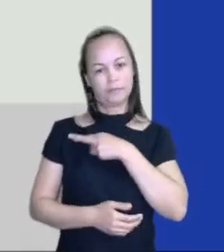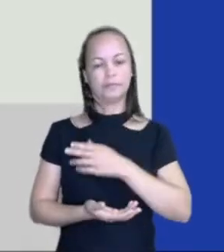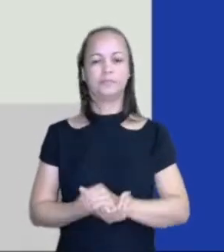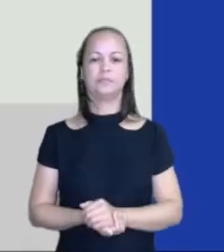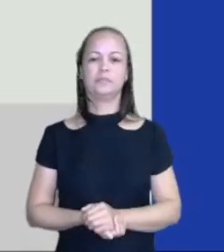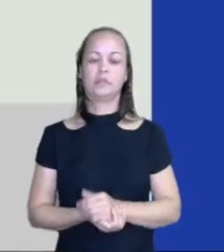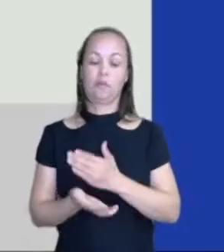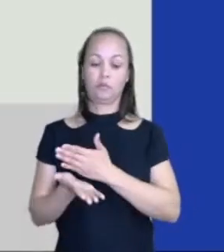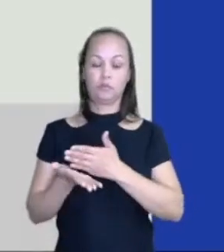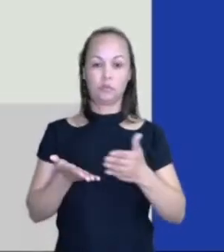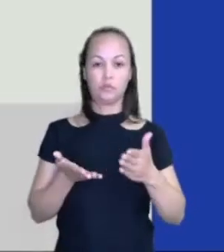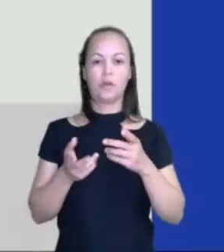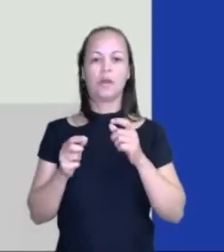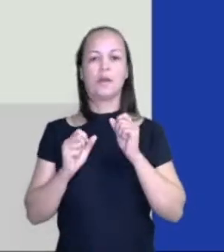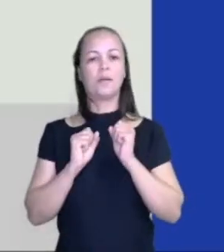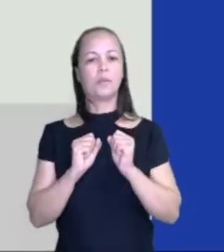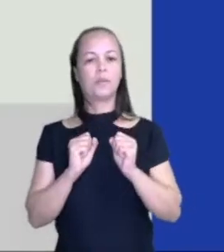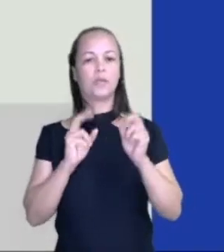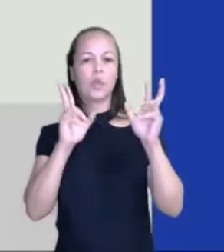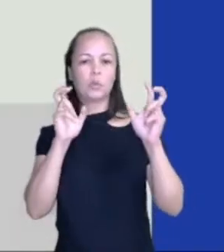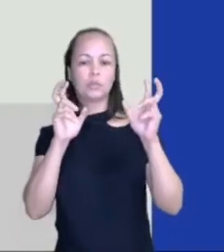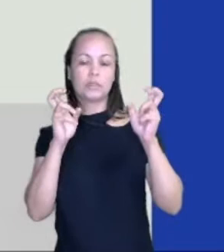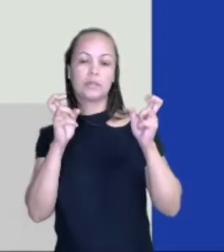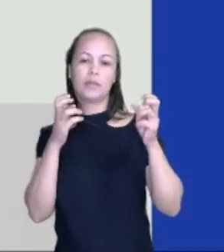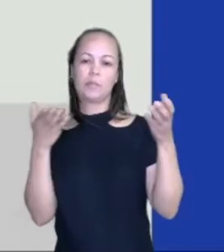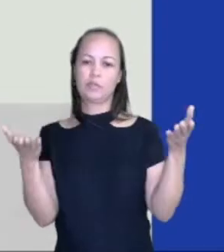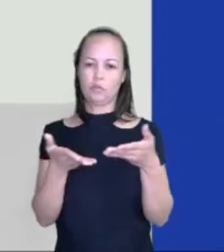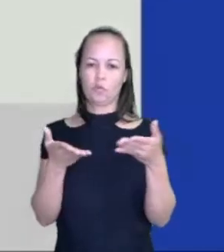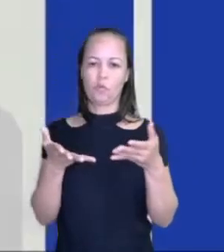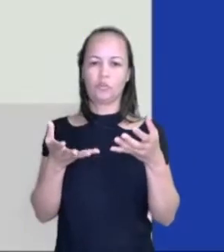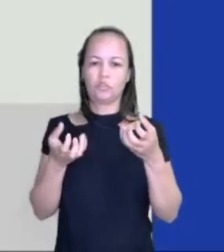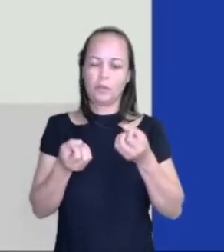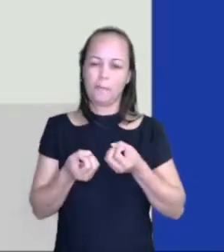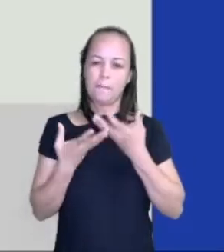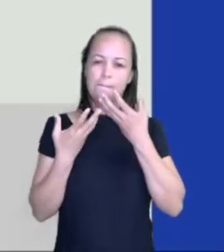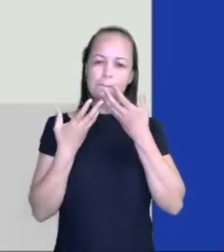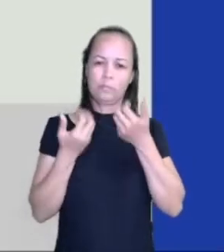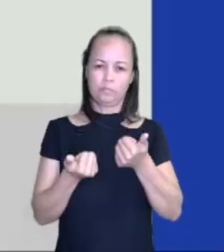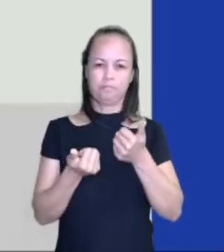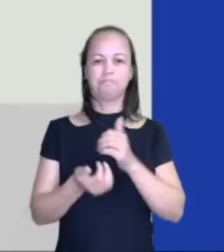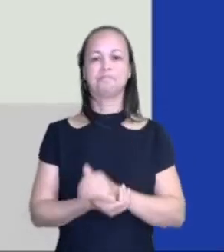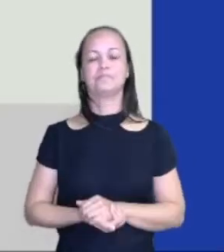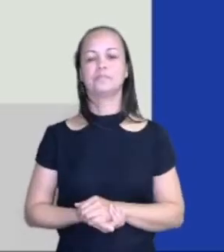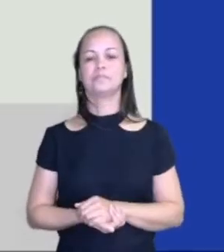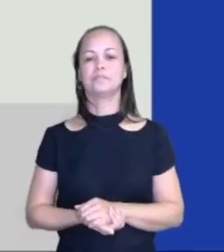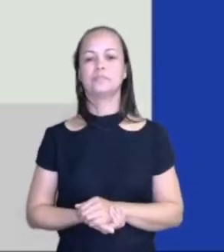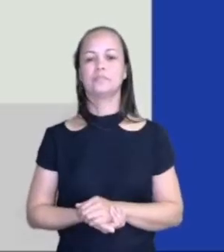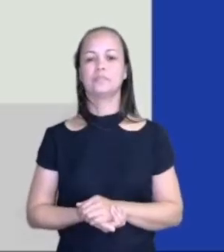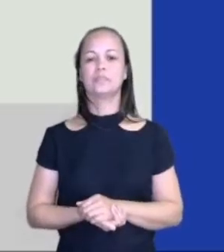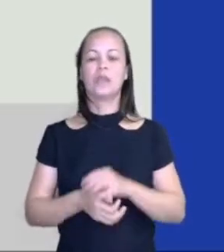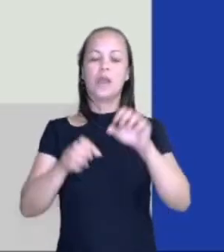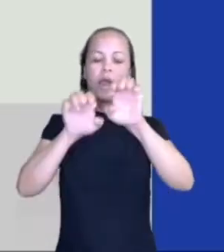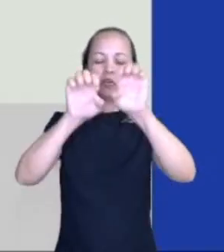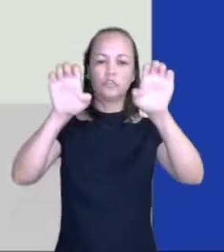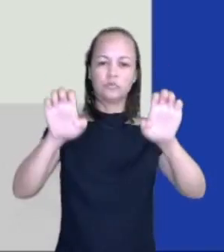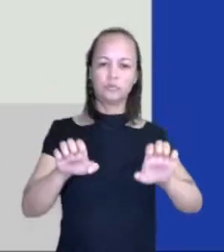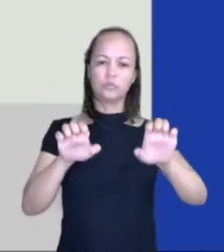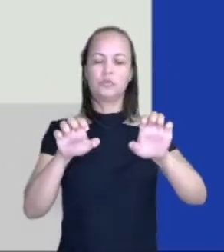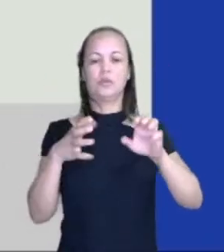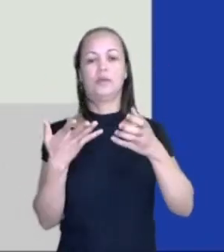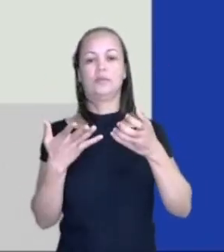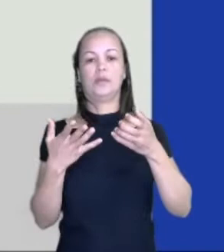o tema de hoje está bem, mas bem recheado. Ó, a estrutura da narrativa.